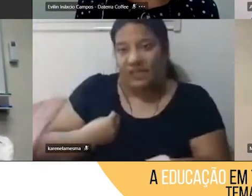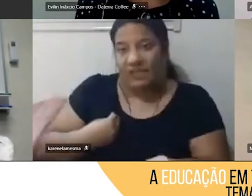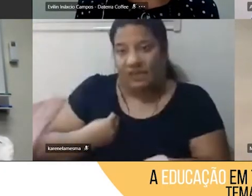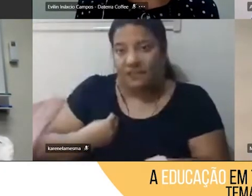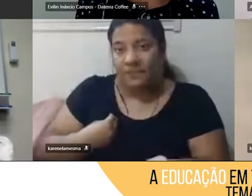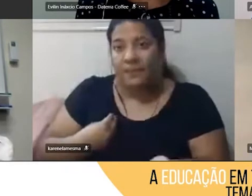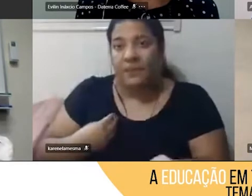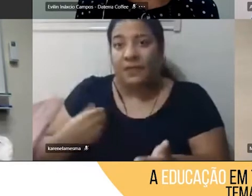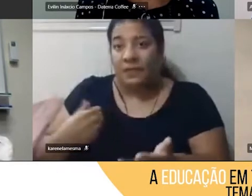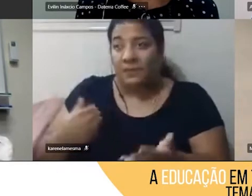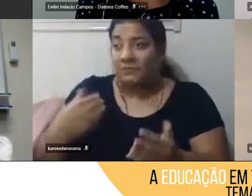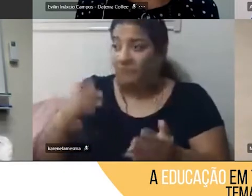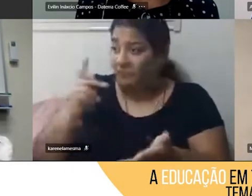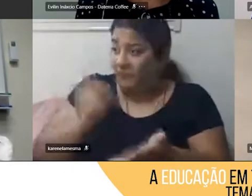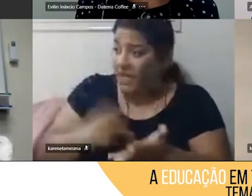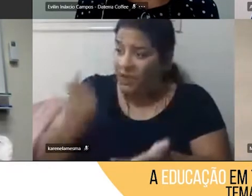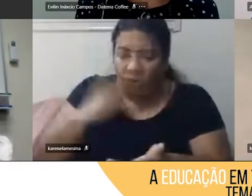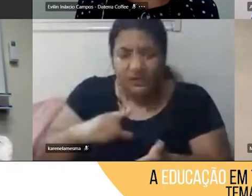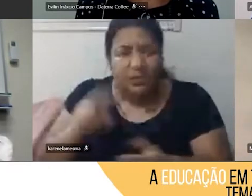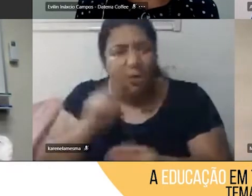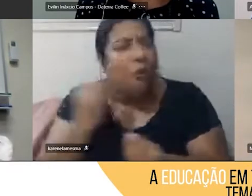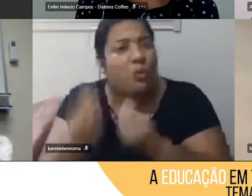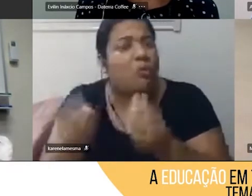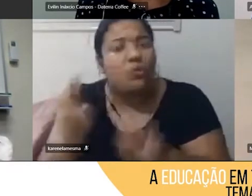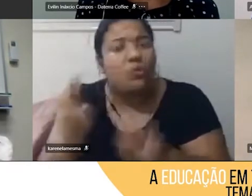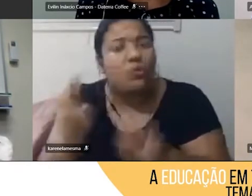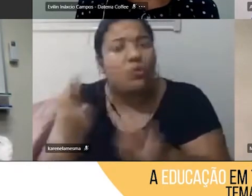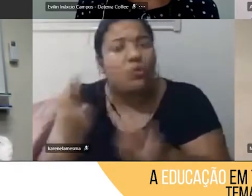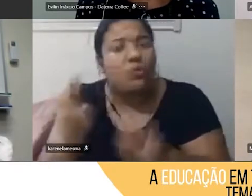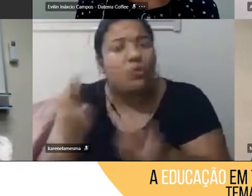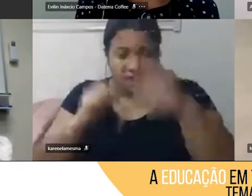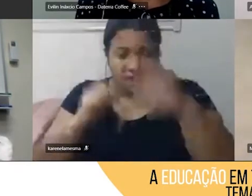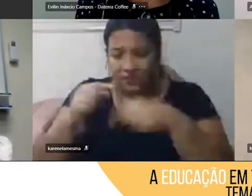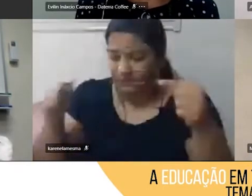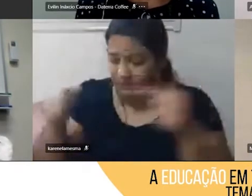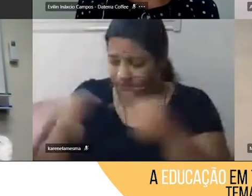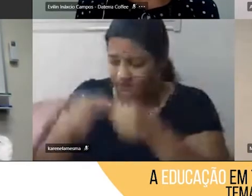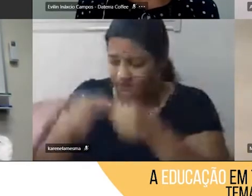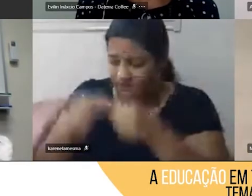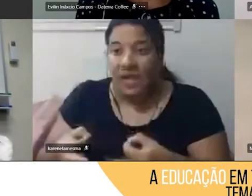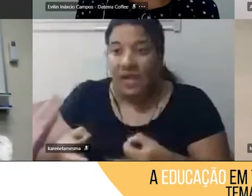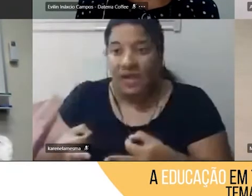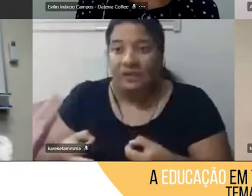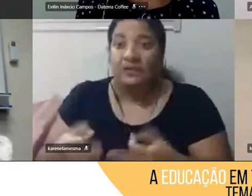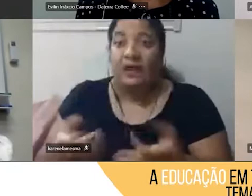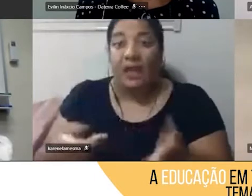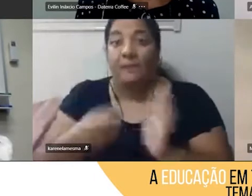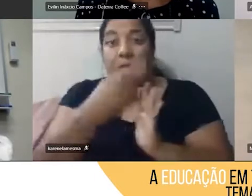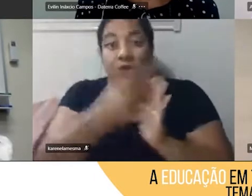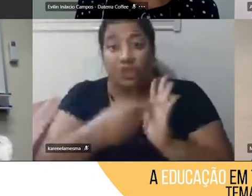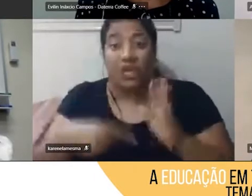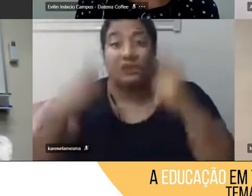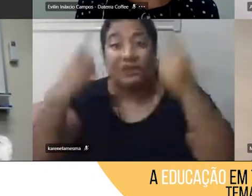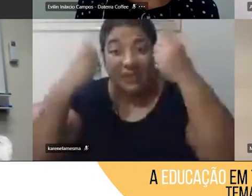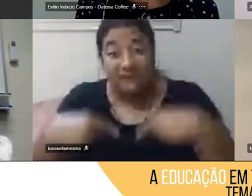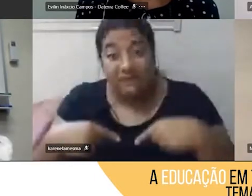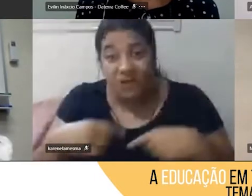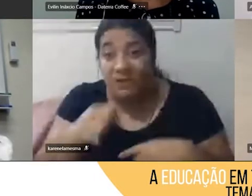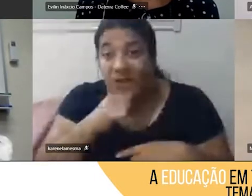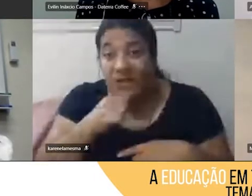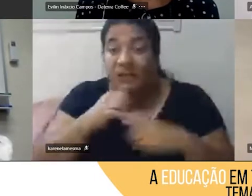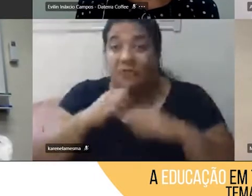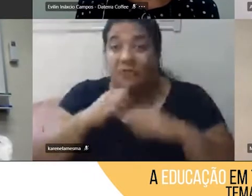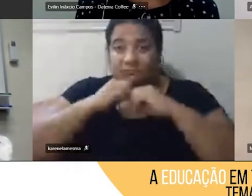realidade como eu poderia aplicar isso. Então, eu digo muito dos projetos de desafios, um deles foi a multiplicação, onde eu tive que trabalhar